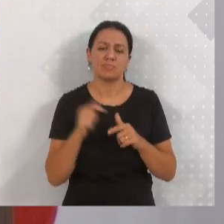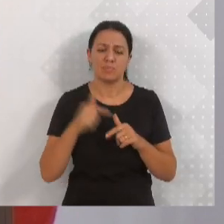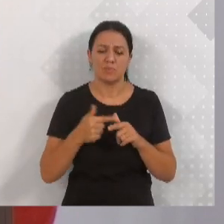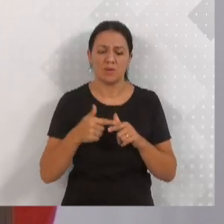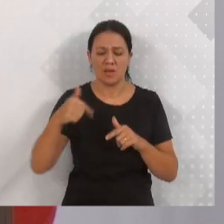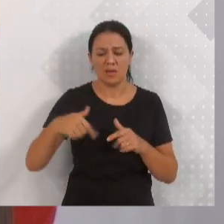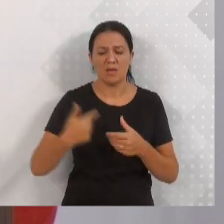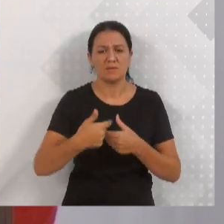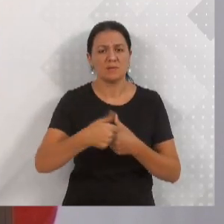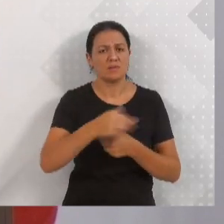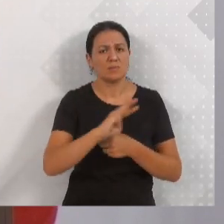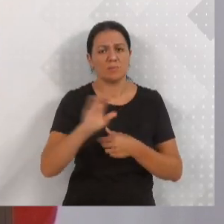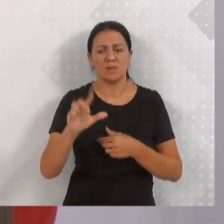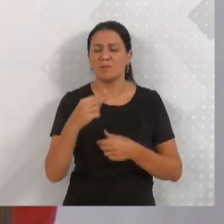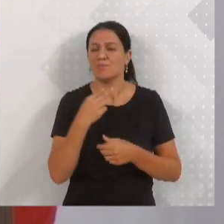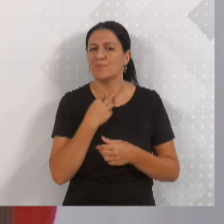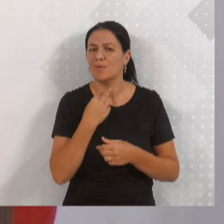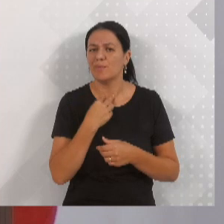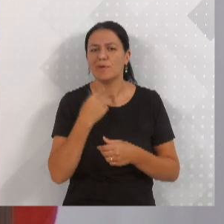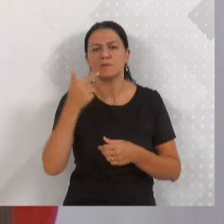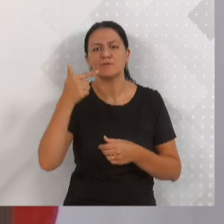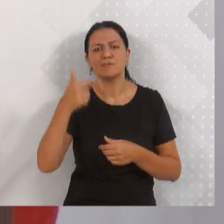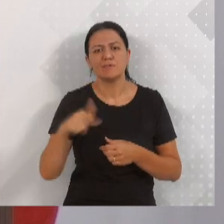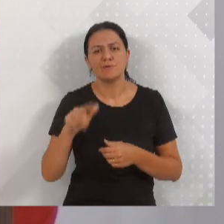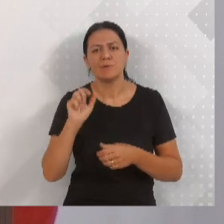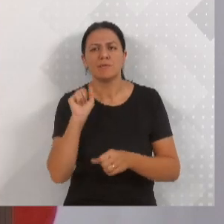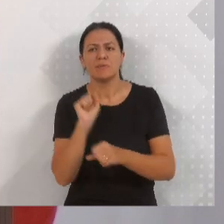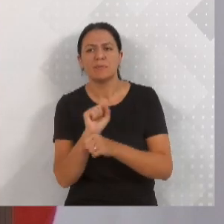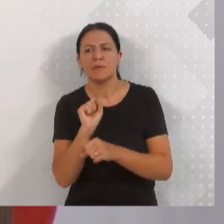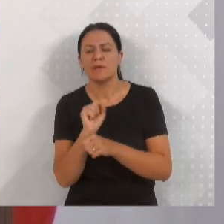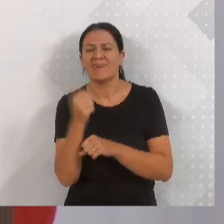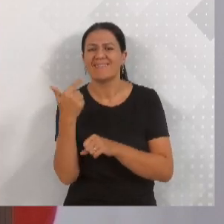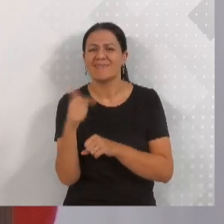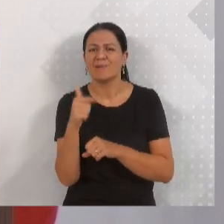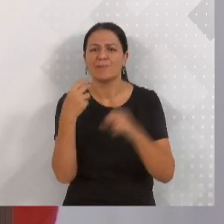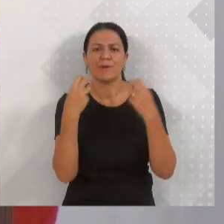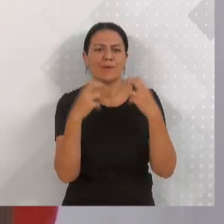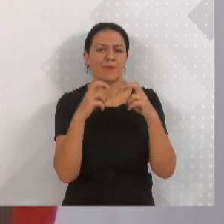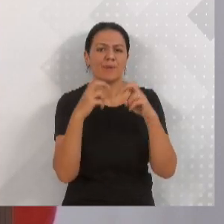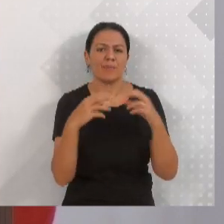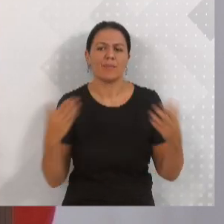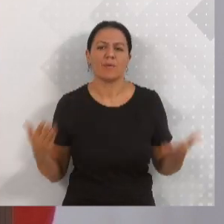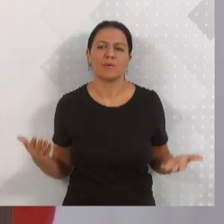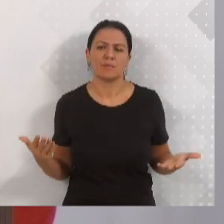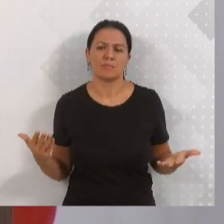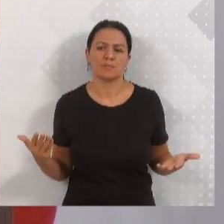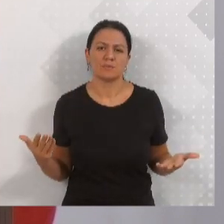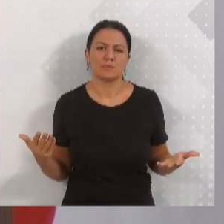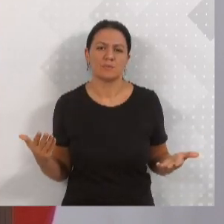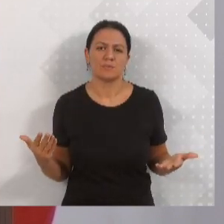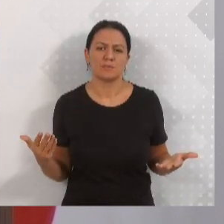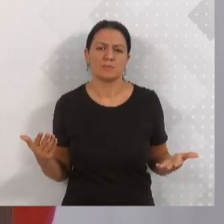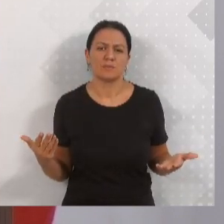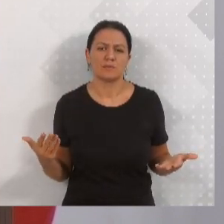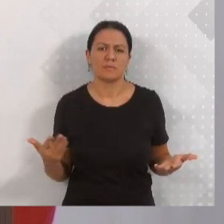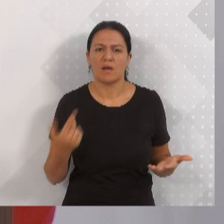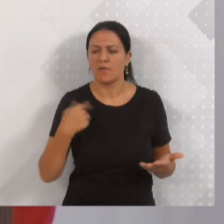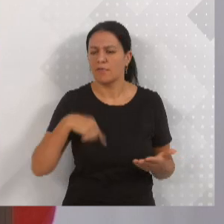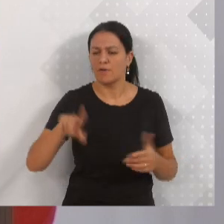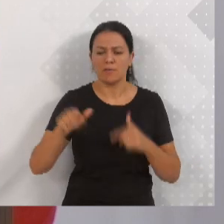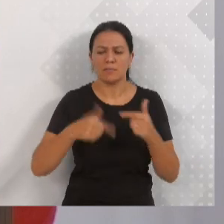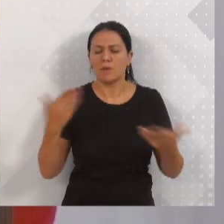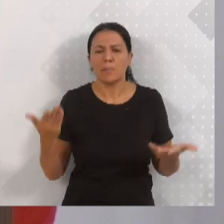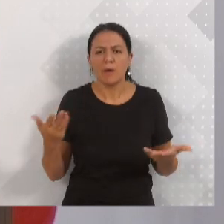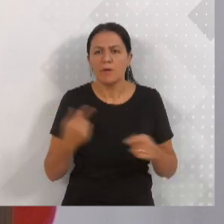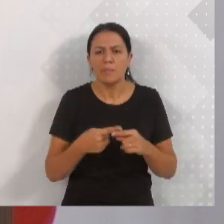não seja palco e cenário de uma condição onde os nossos trabalhadores ficam aquém, sem poderem estar usando